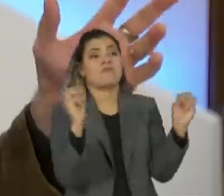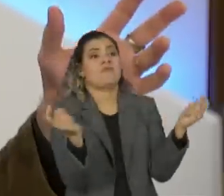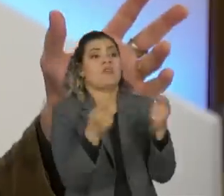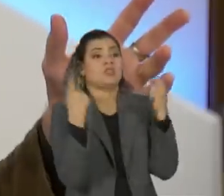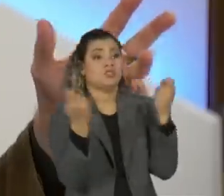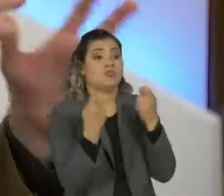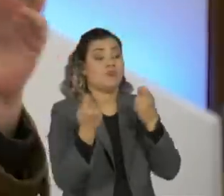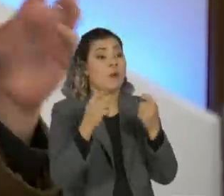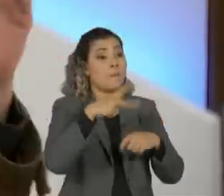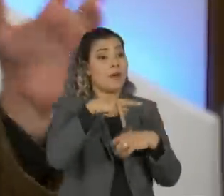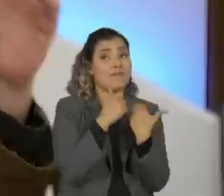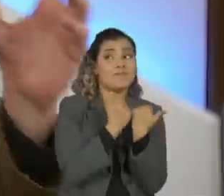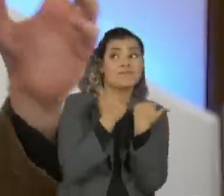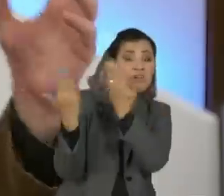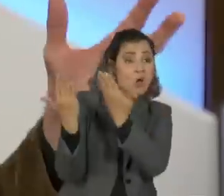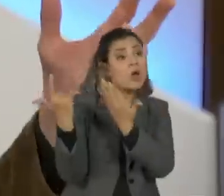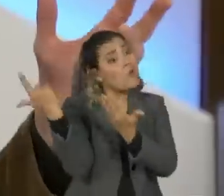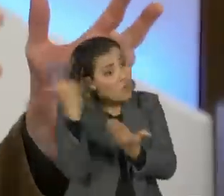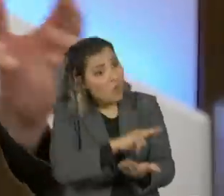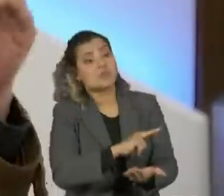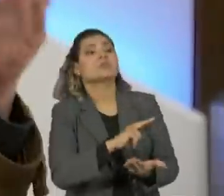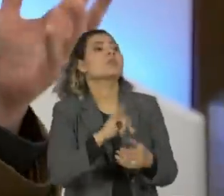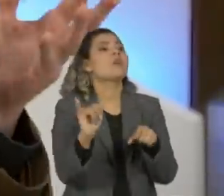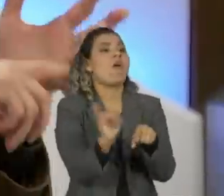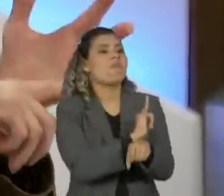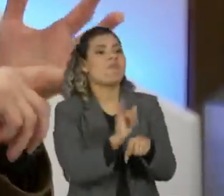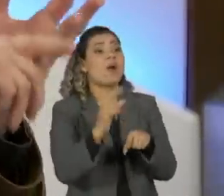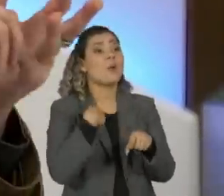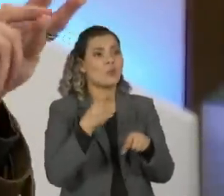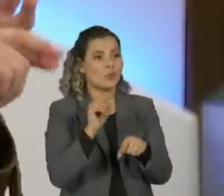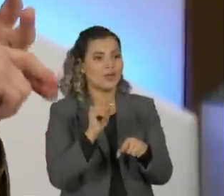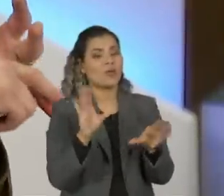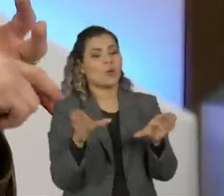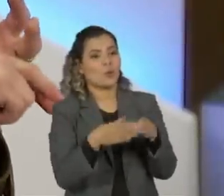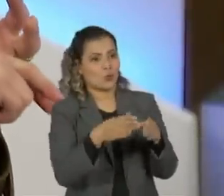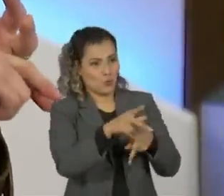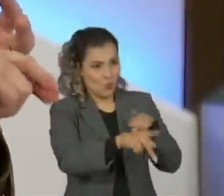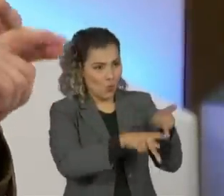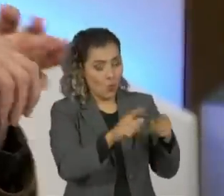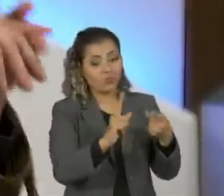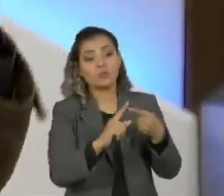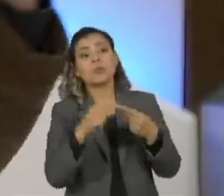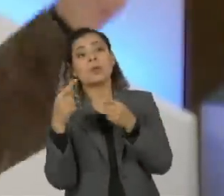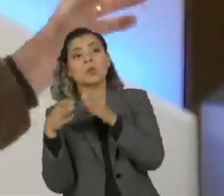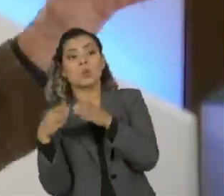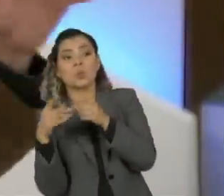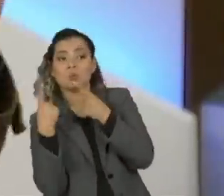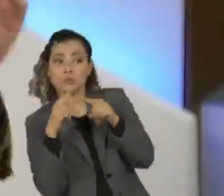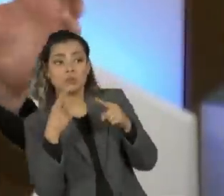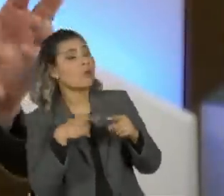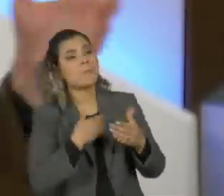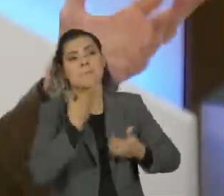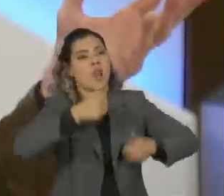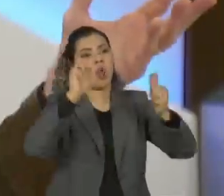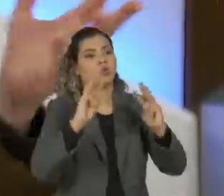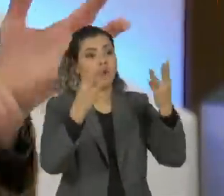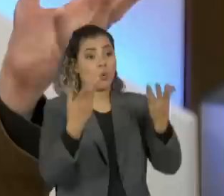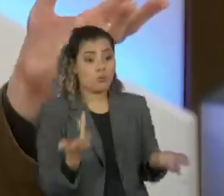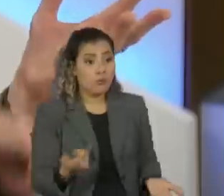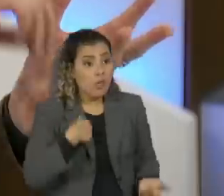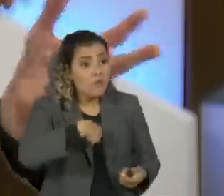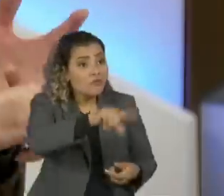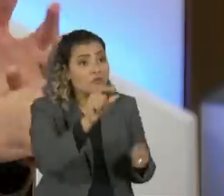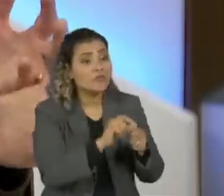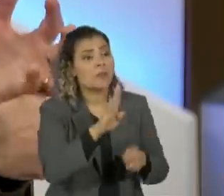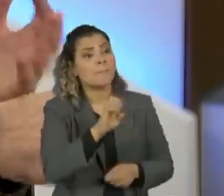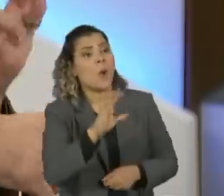internacionais que conseguiu a façanha de ser eleita tanto pelo público como pela crítica com o melhor show do internacional. Pô, eu fui fazer um show com o